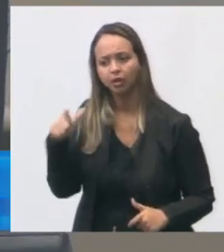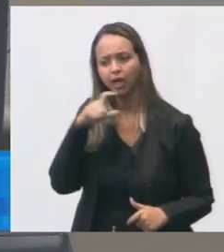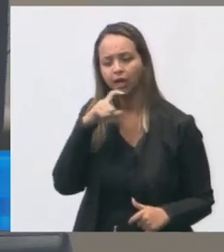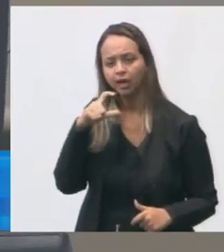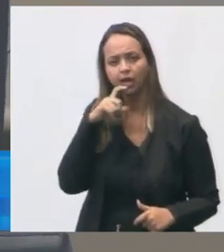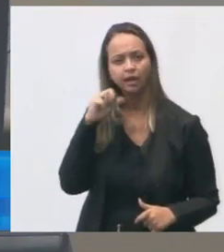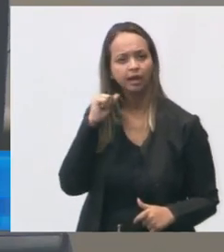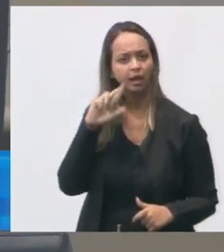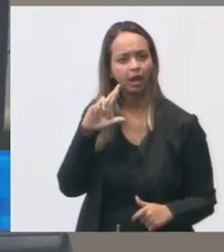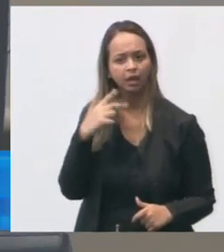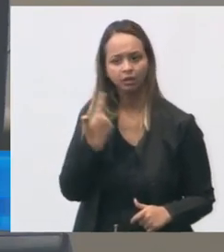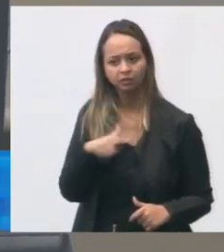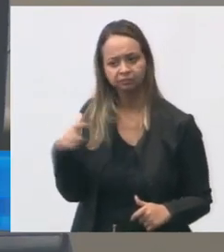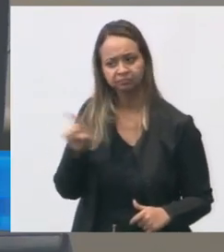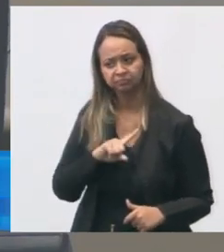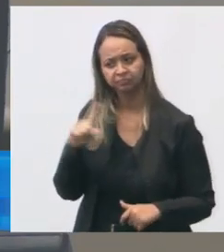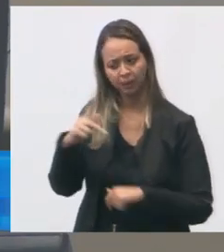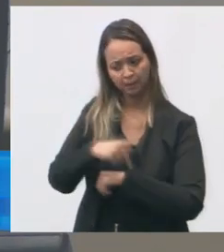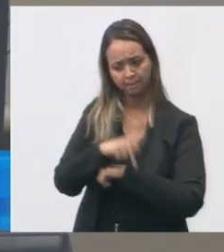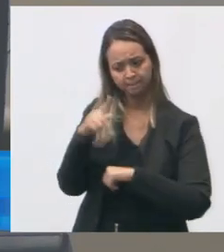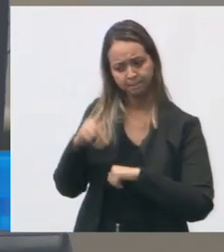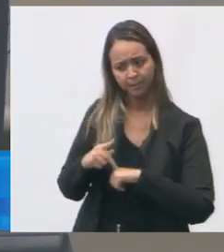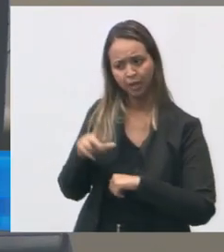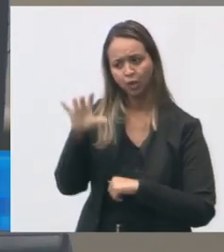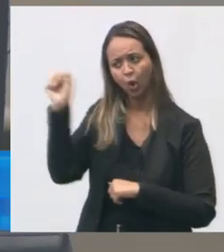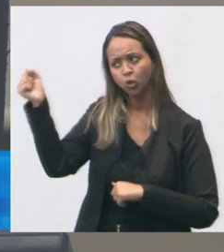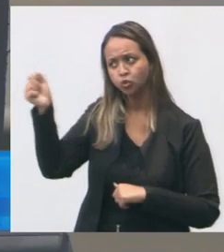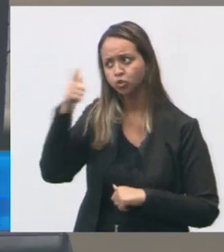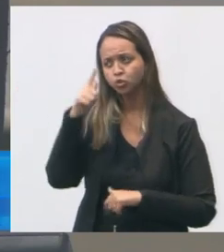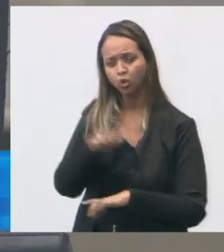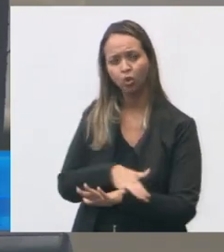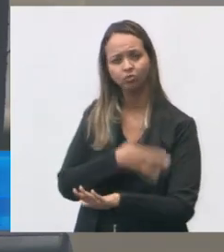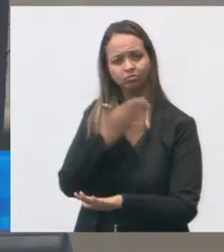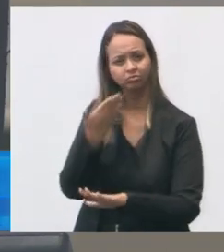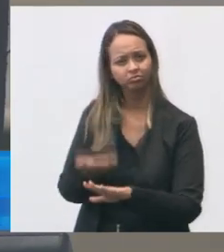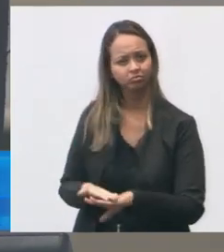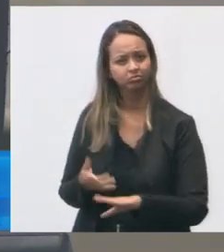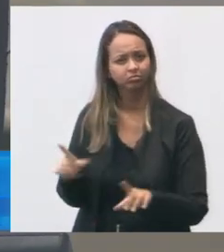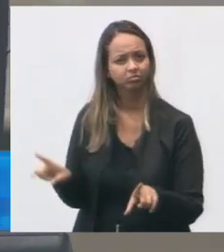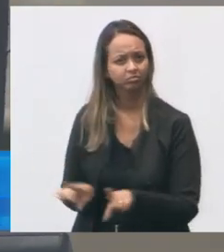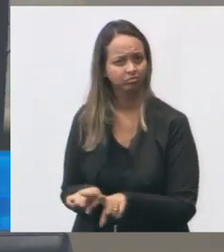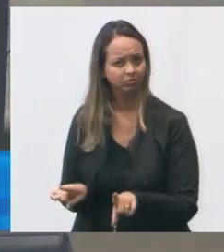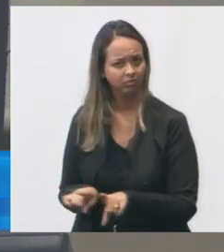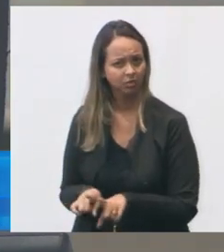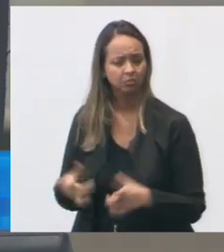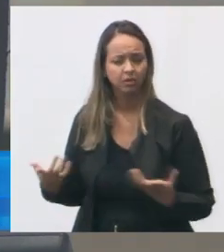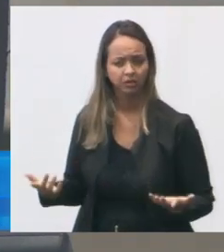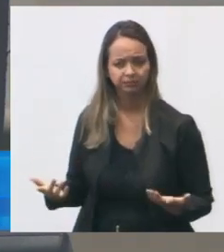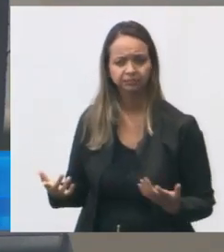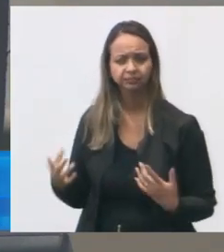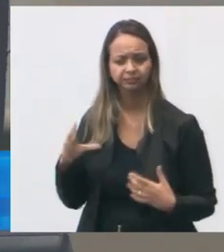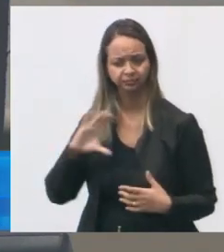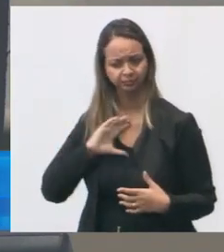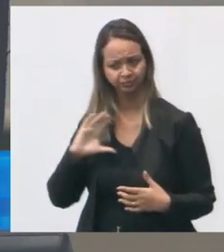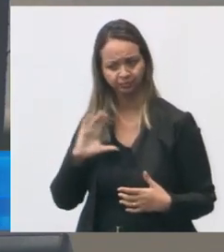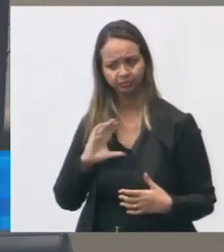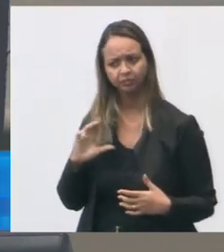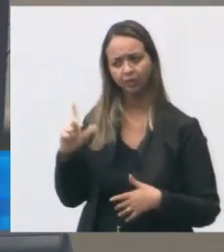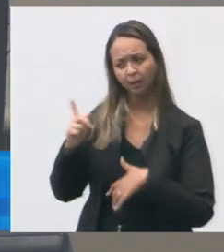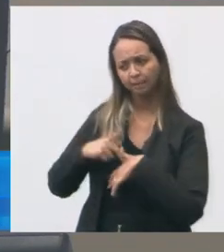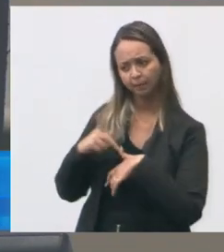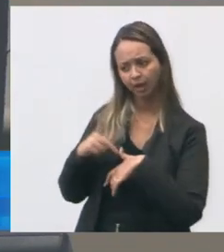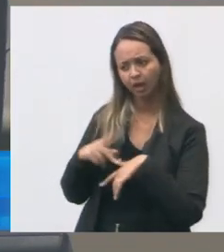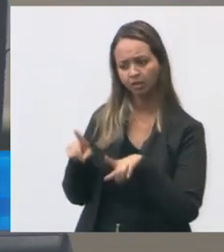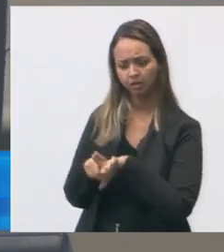pedra que pega sol o dia inteiro. A CMEI fica entre a pedra e o asfalto. Então, é praticamente um